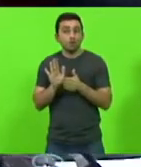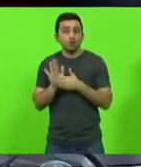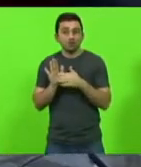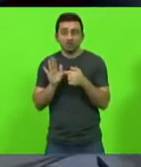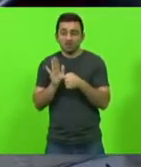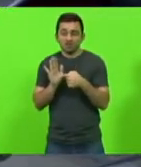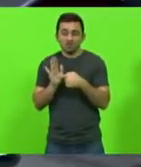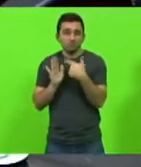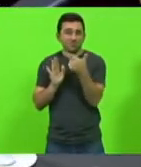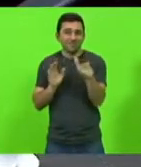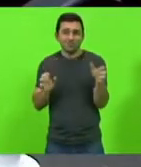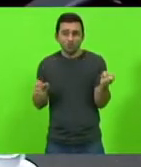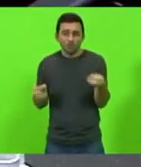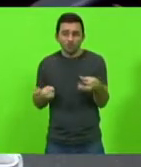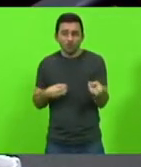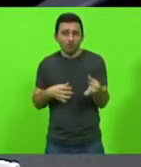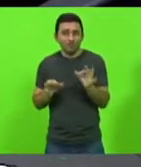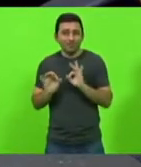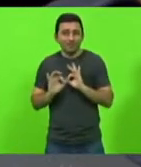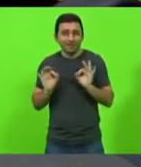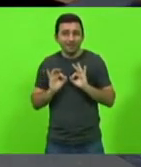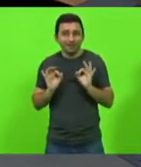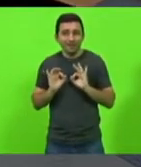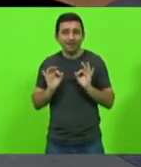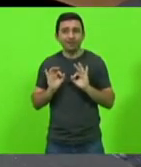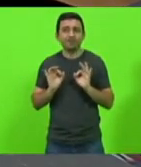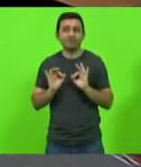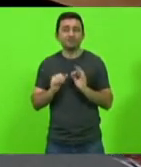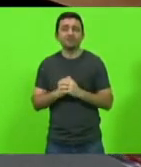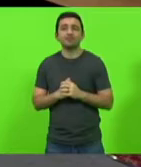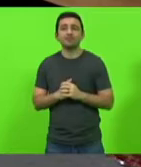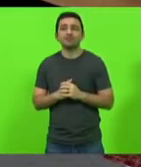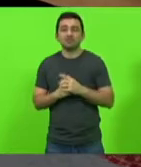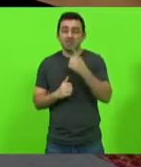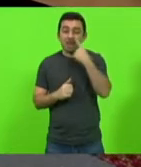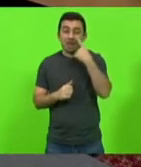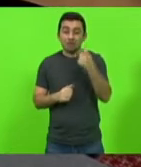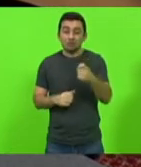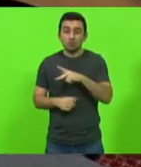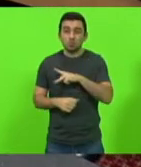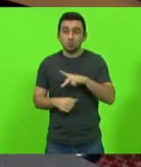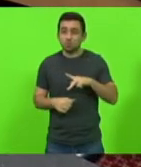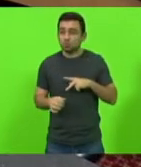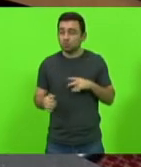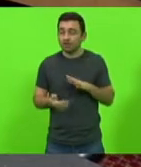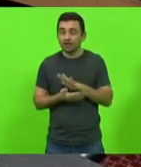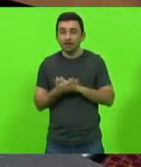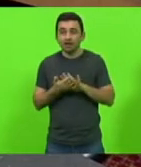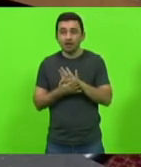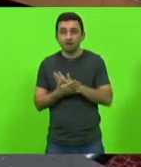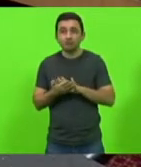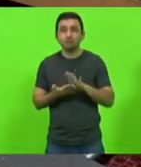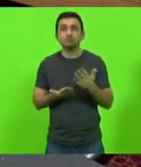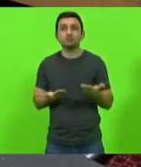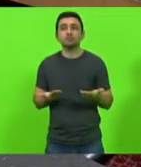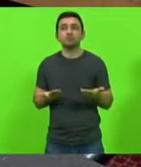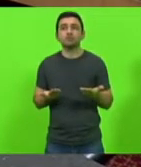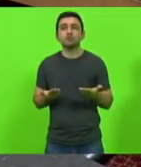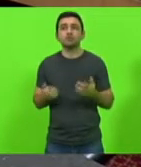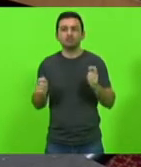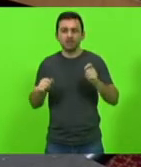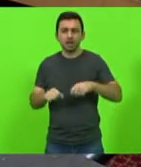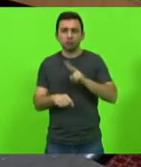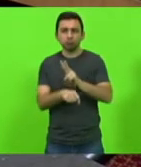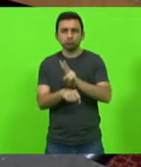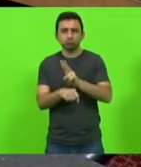inovação logo não atende ao interesse público posto que as medidas que visam a proteção da saúde e da vida